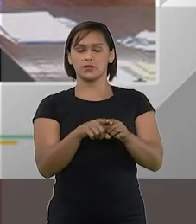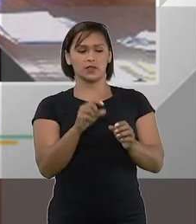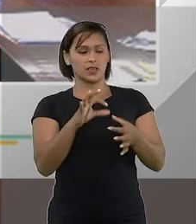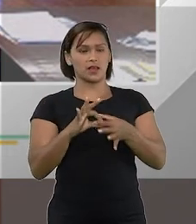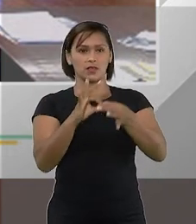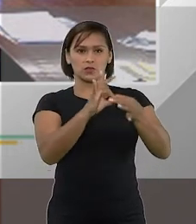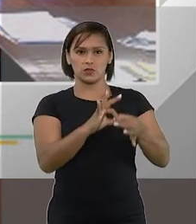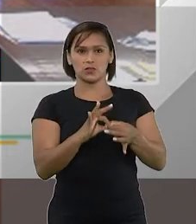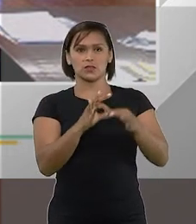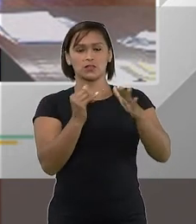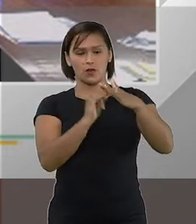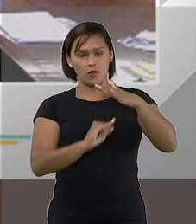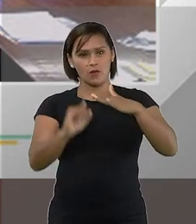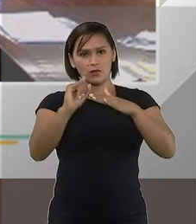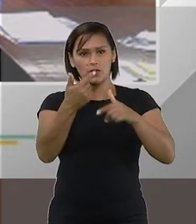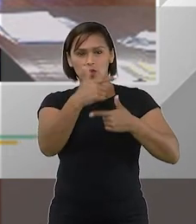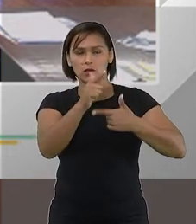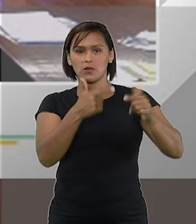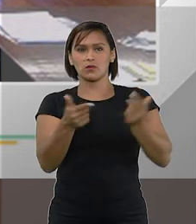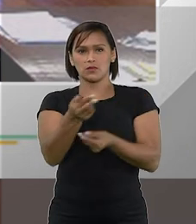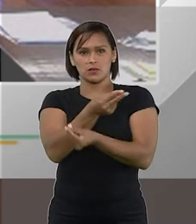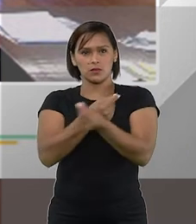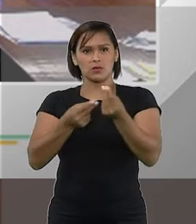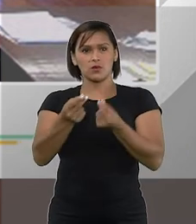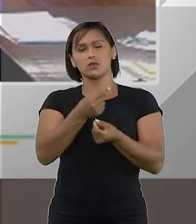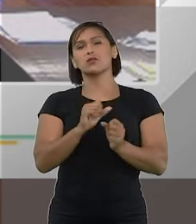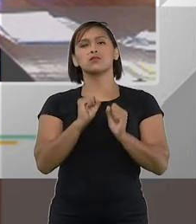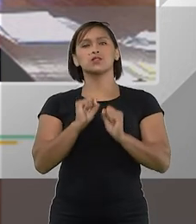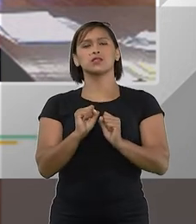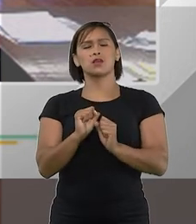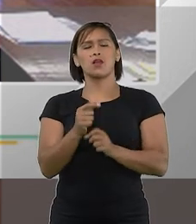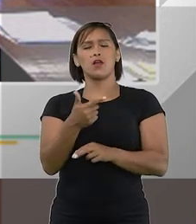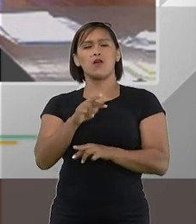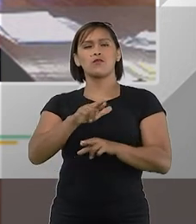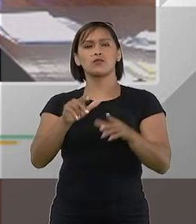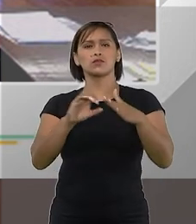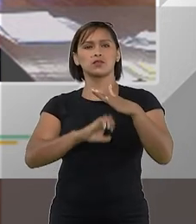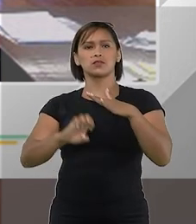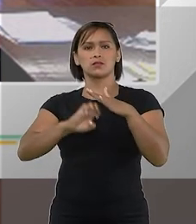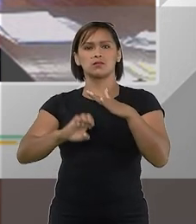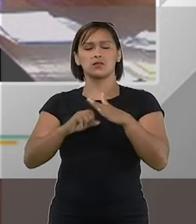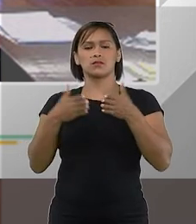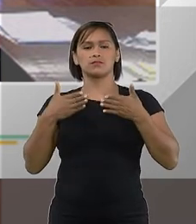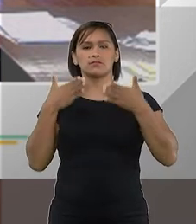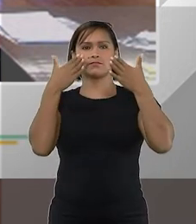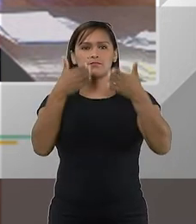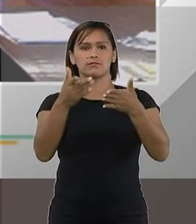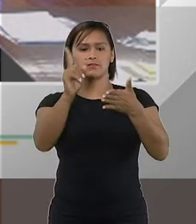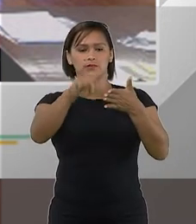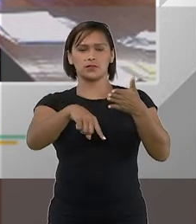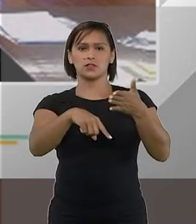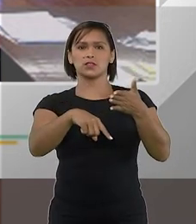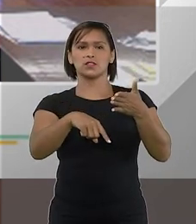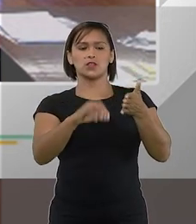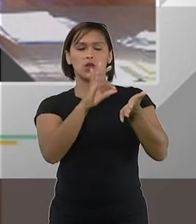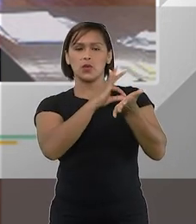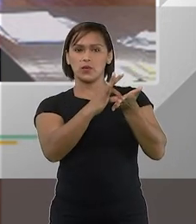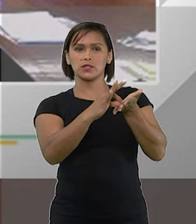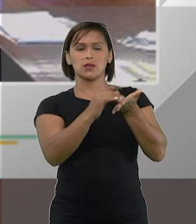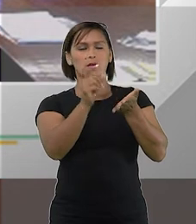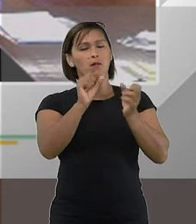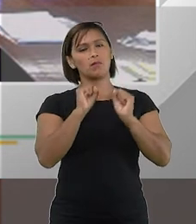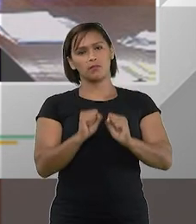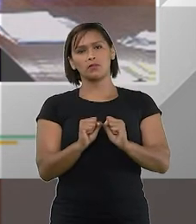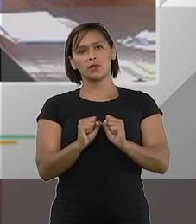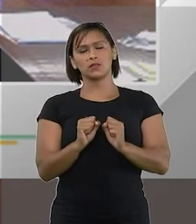associações fundações e outros agentes econômicos que não fossem empresas no sentido estrito